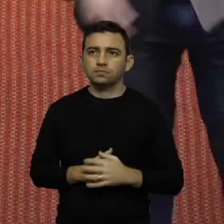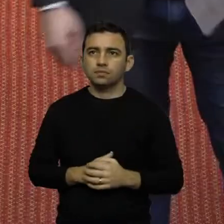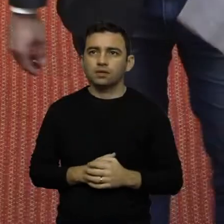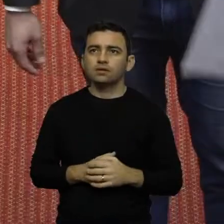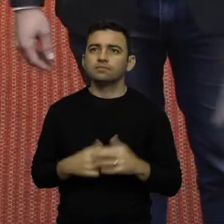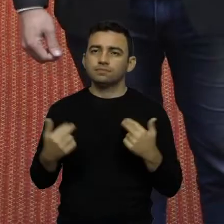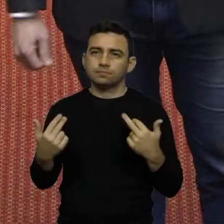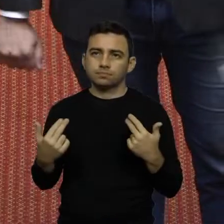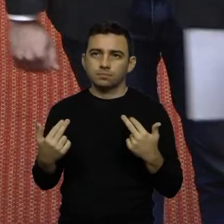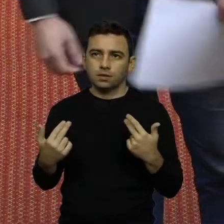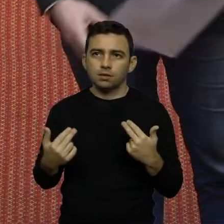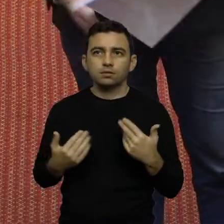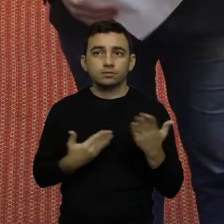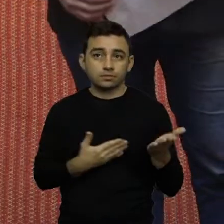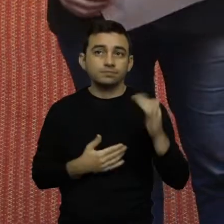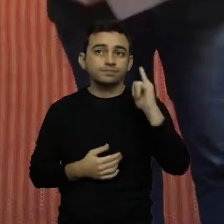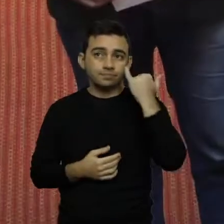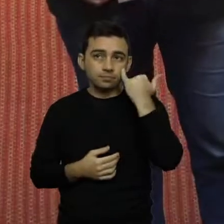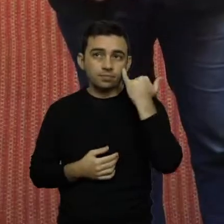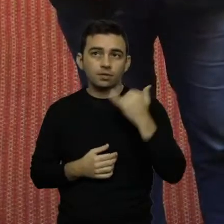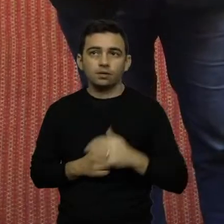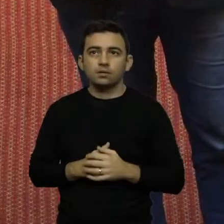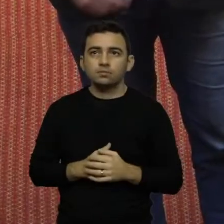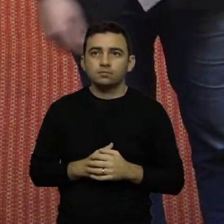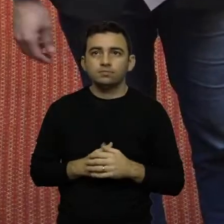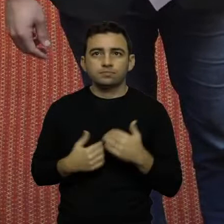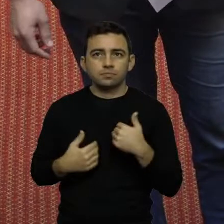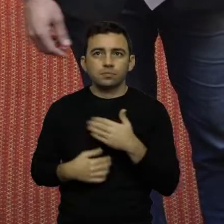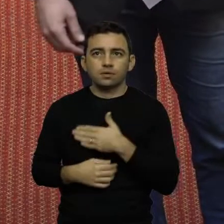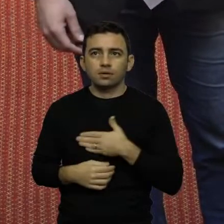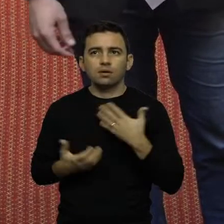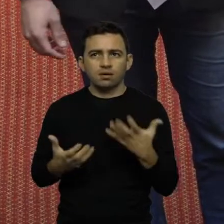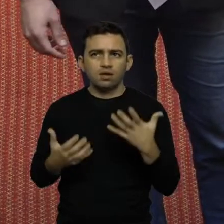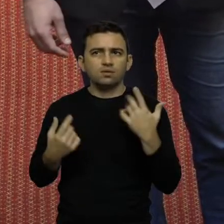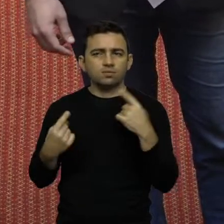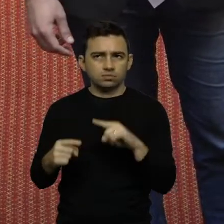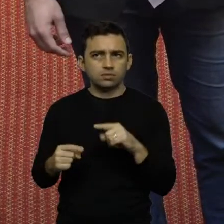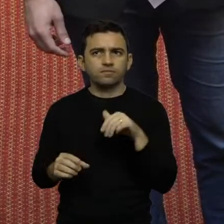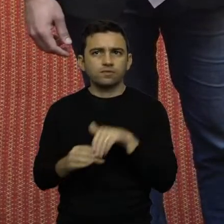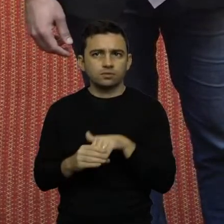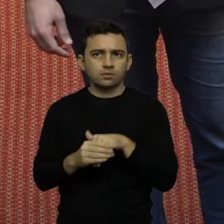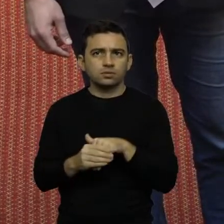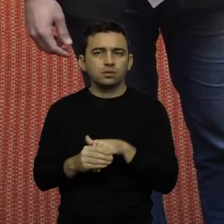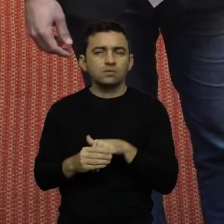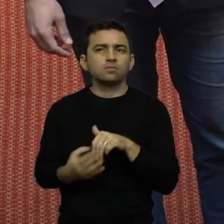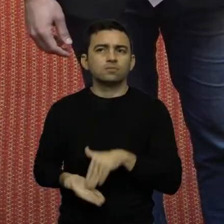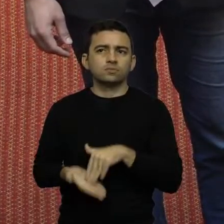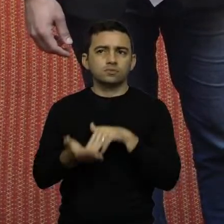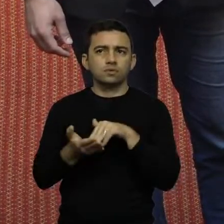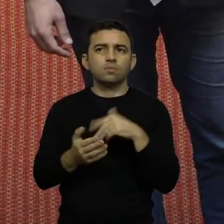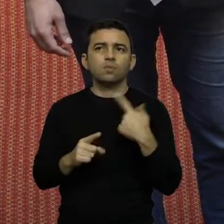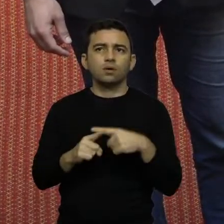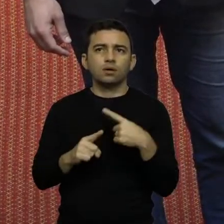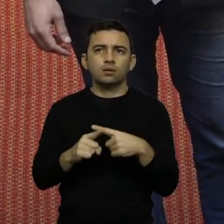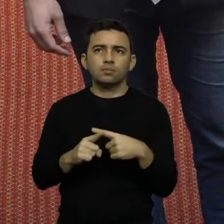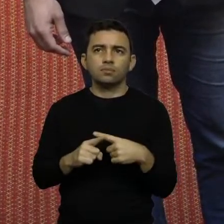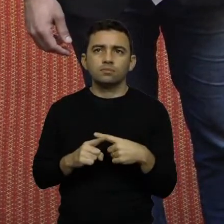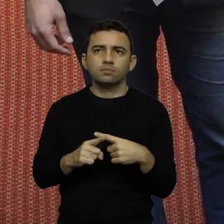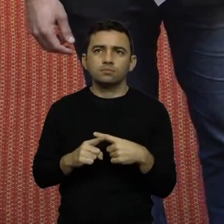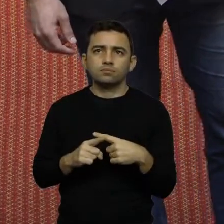forma que o deputado Gessé, eu gostaria de pedir o voto contra a essa moção, porque seria